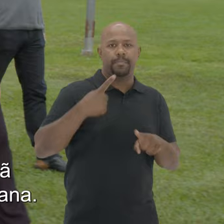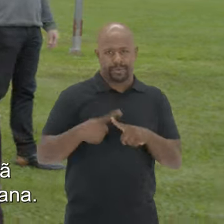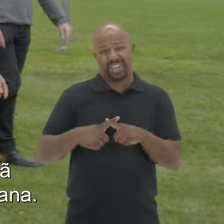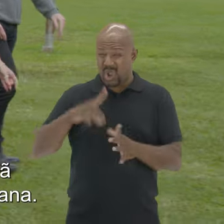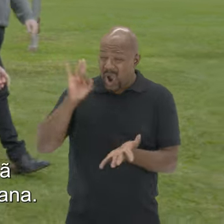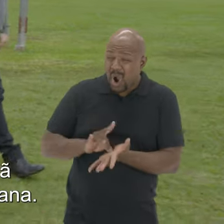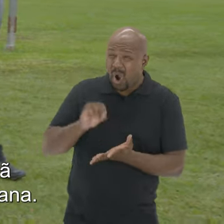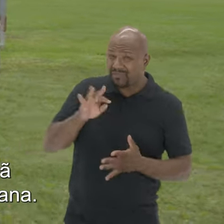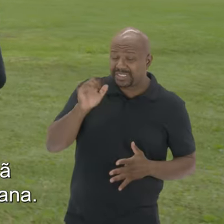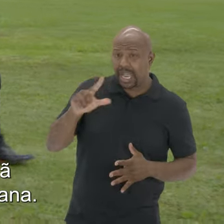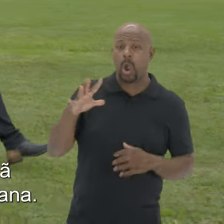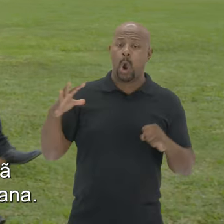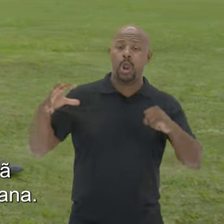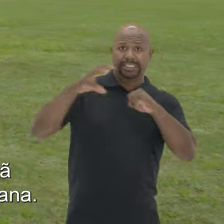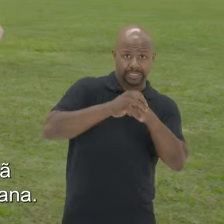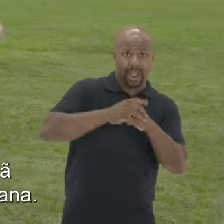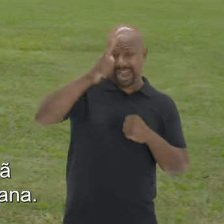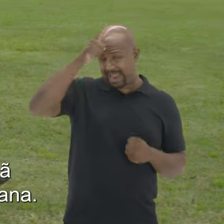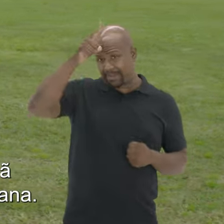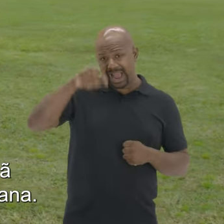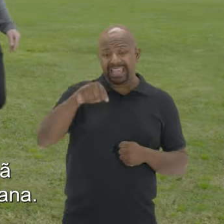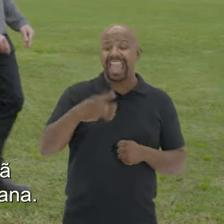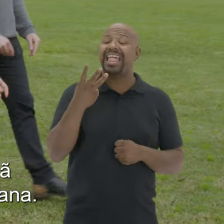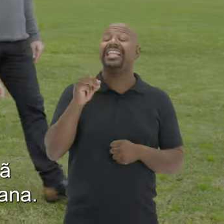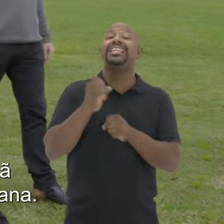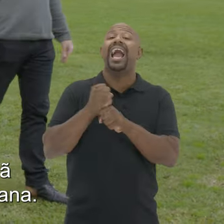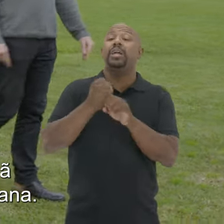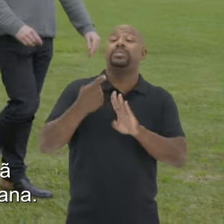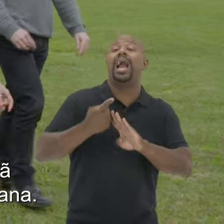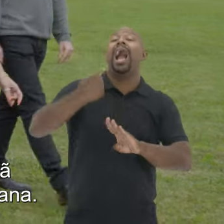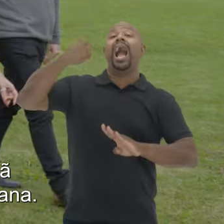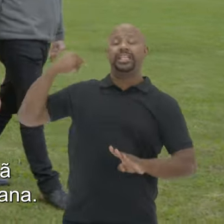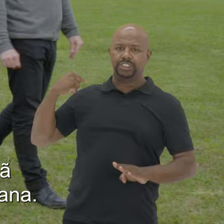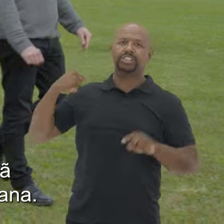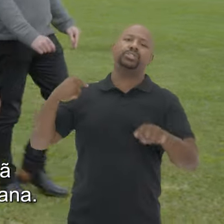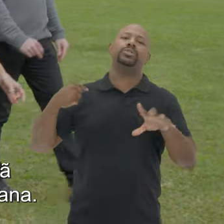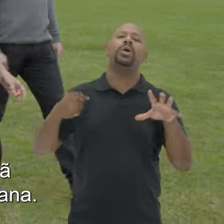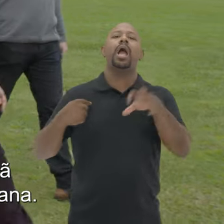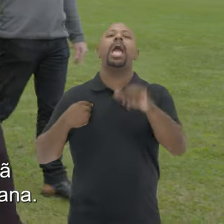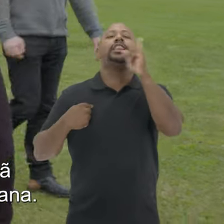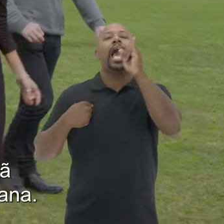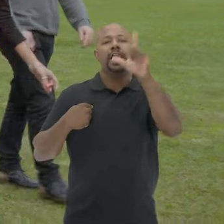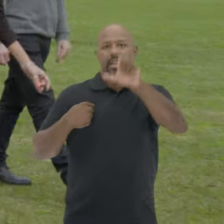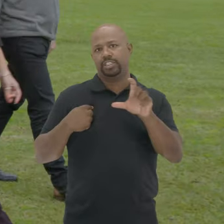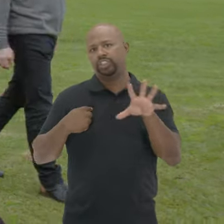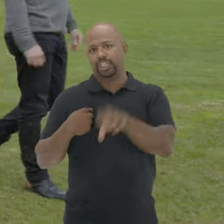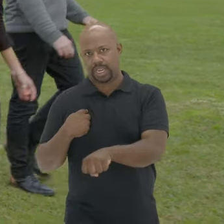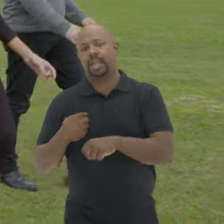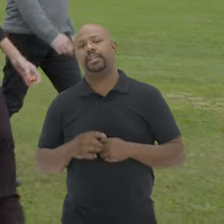região Porque oficialmente a colonização alemã aqui Ela é 30 anos antes da colonização italiana